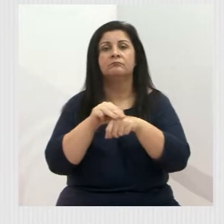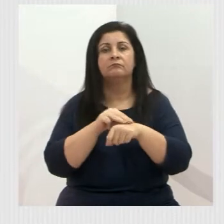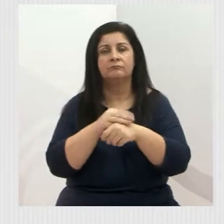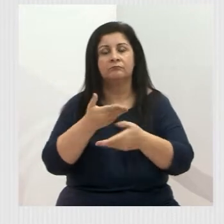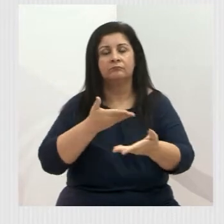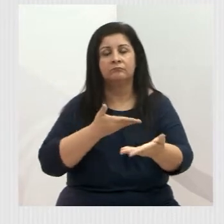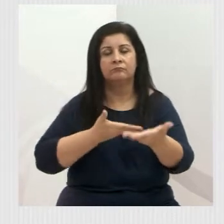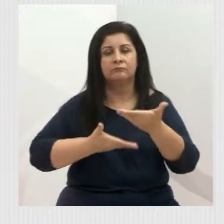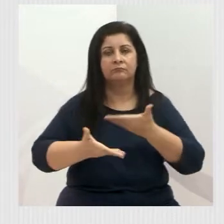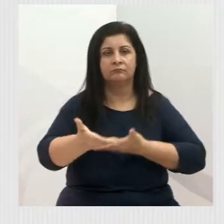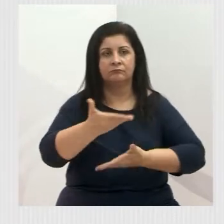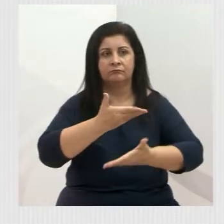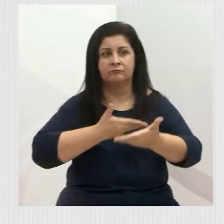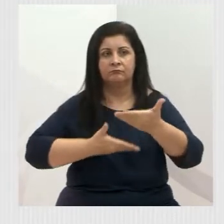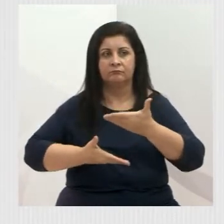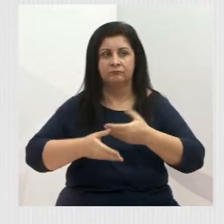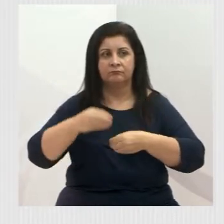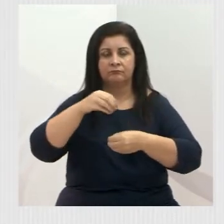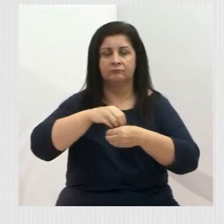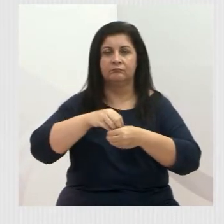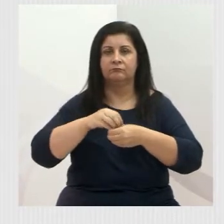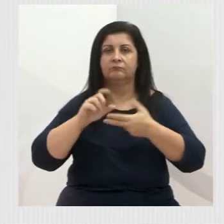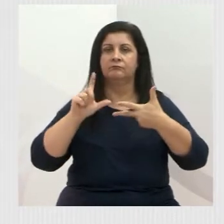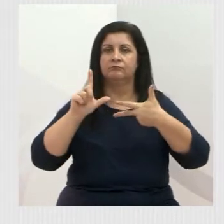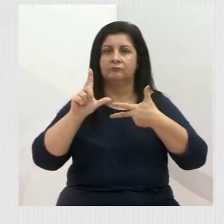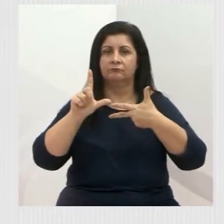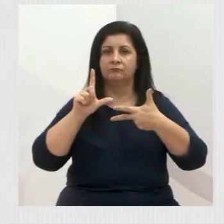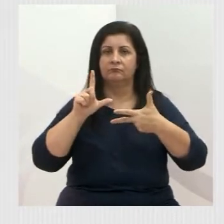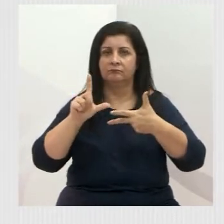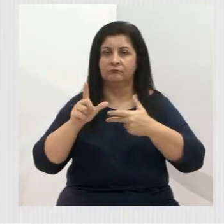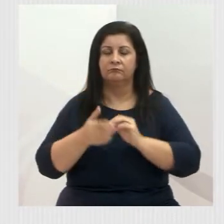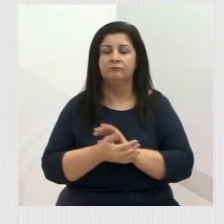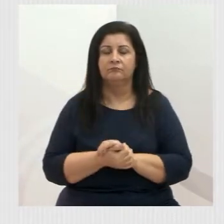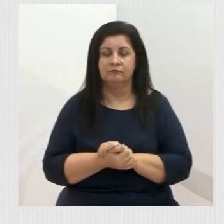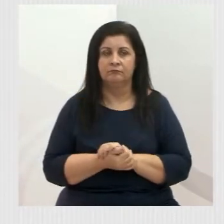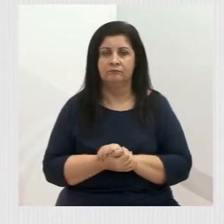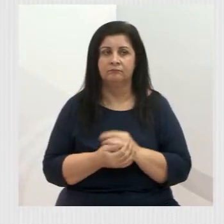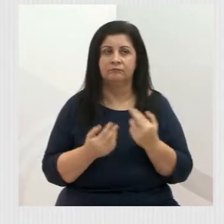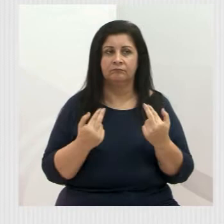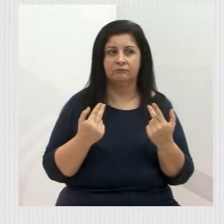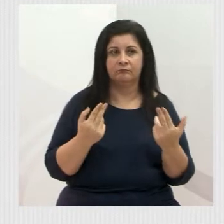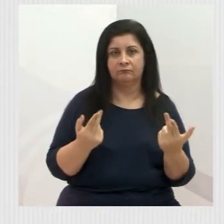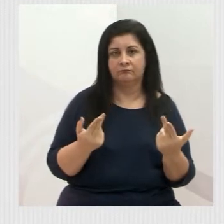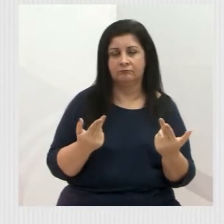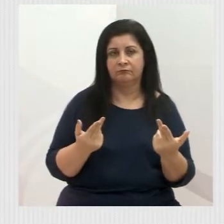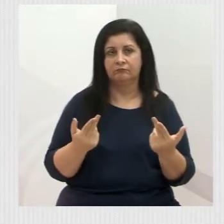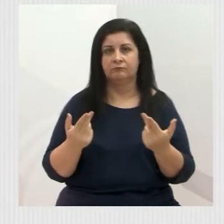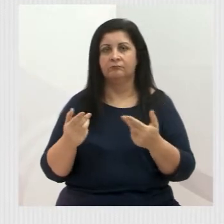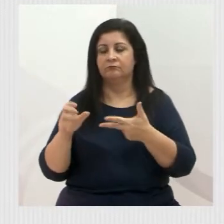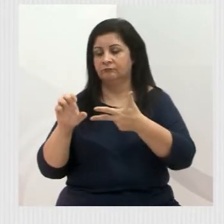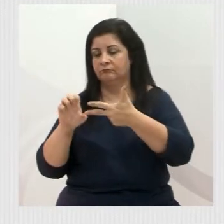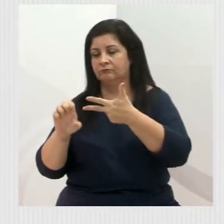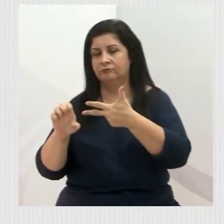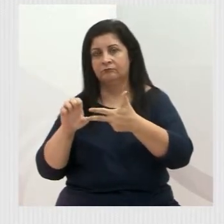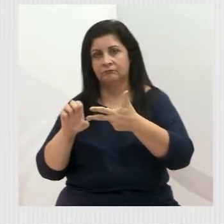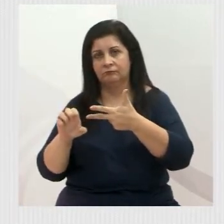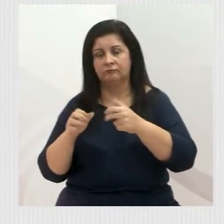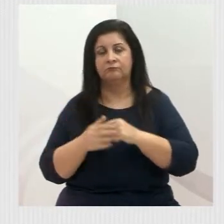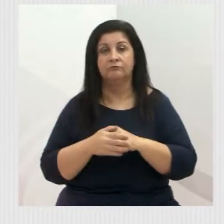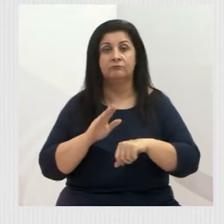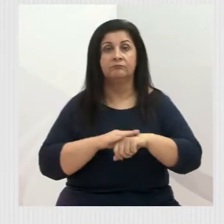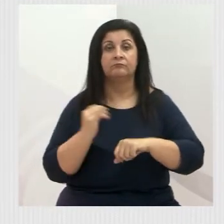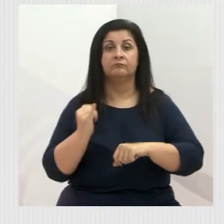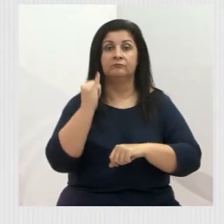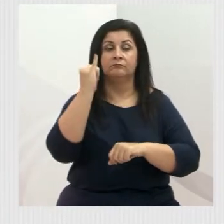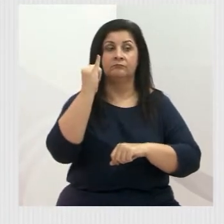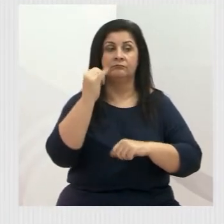colaboração dentro do Legislativo. Assim, como em uma relação executiva e, principalmente, com os